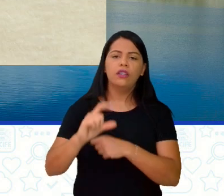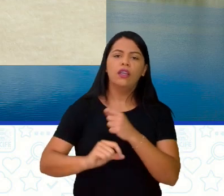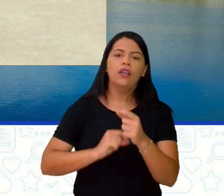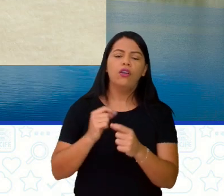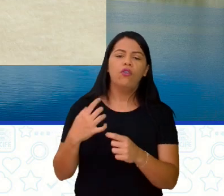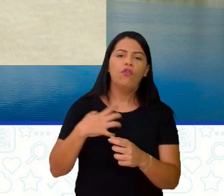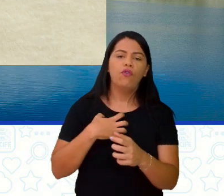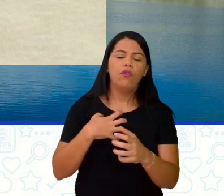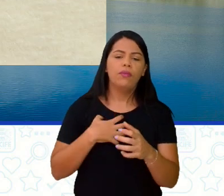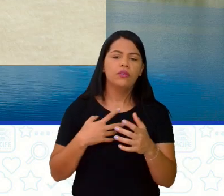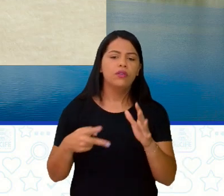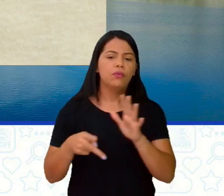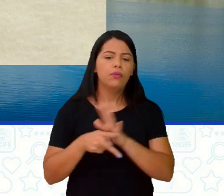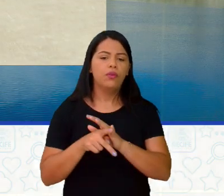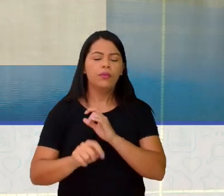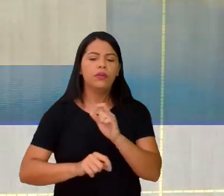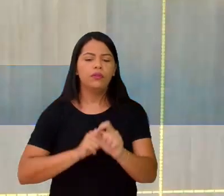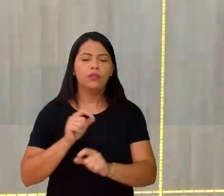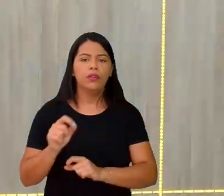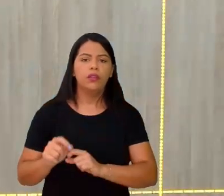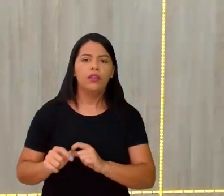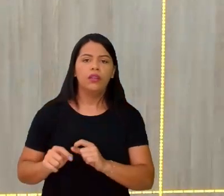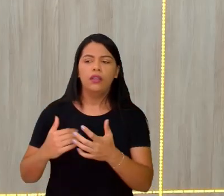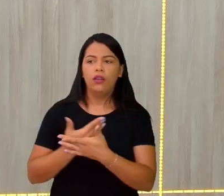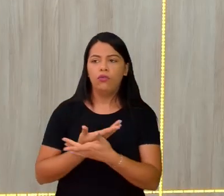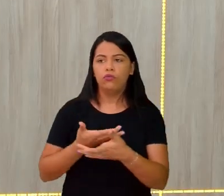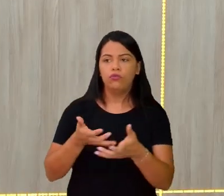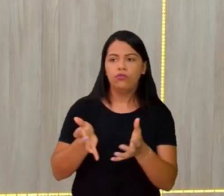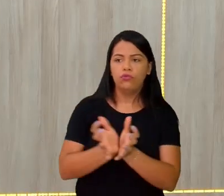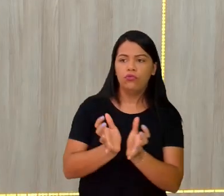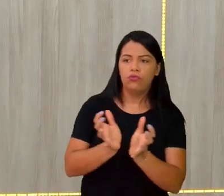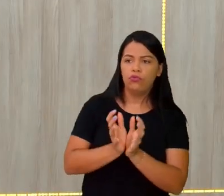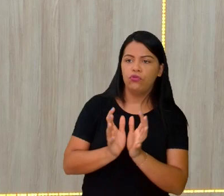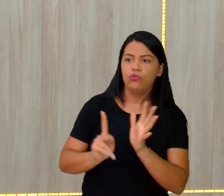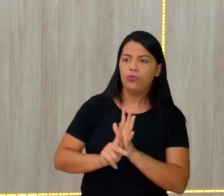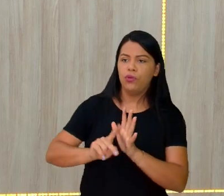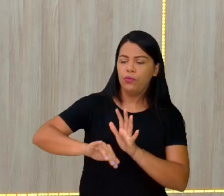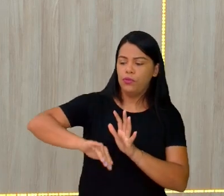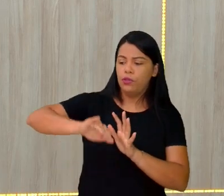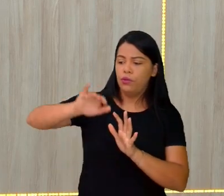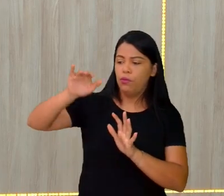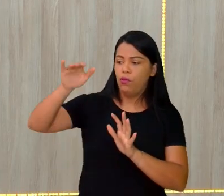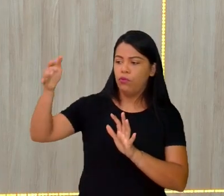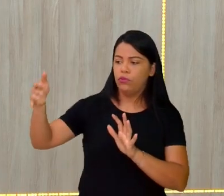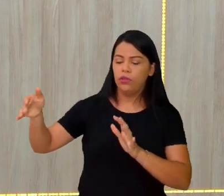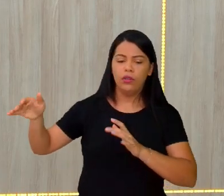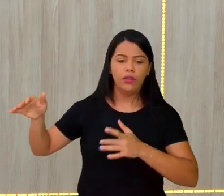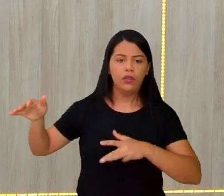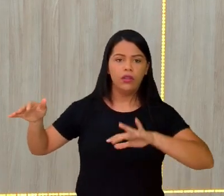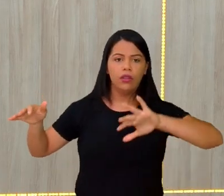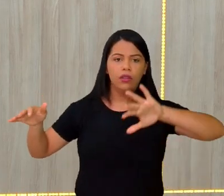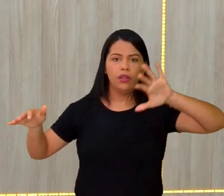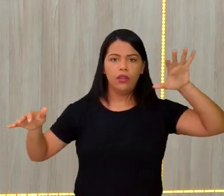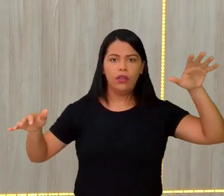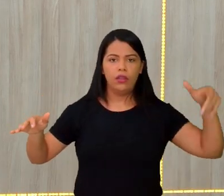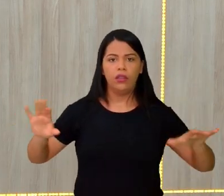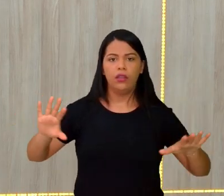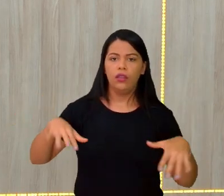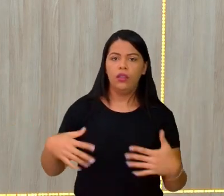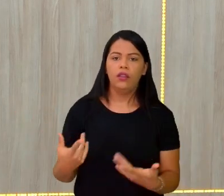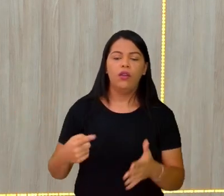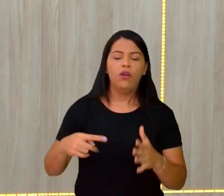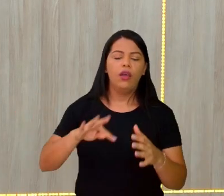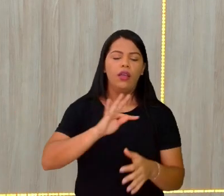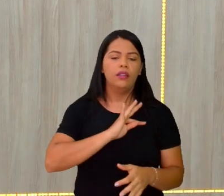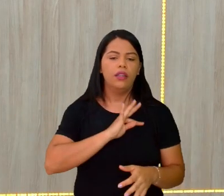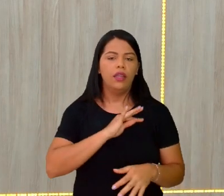formação de os conjuntos montanhosos. Então, vai ser aquele tectonismo horizontal,